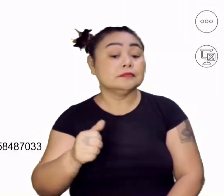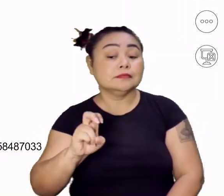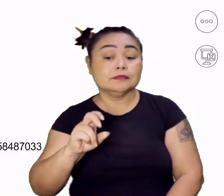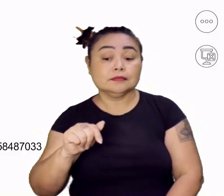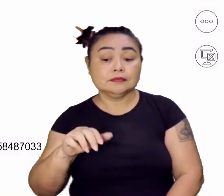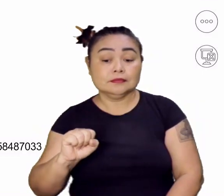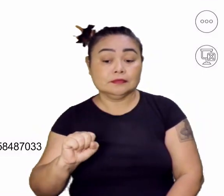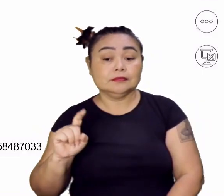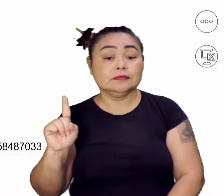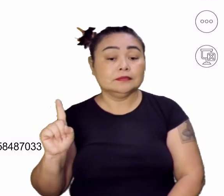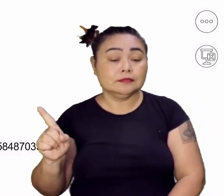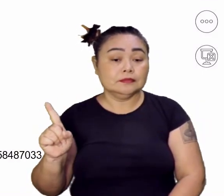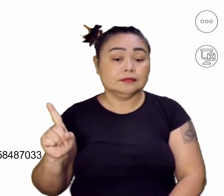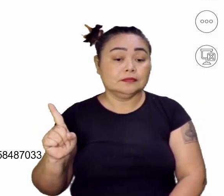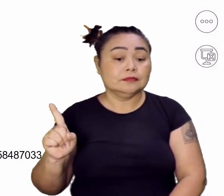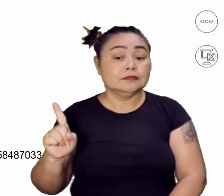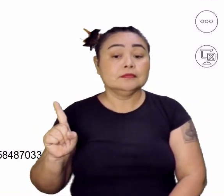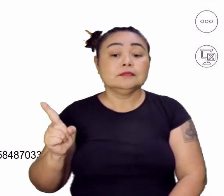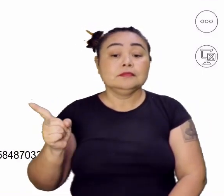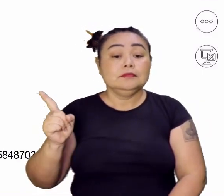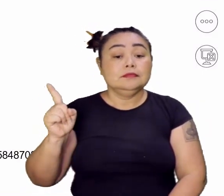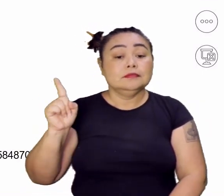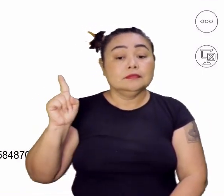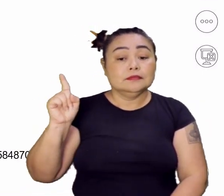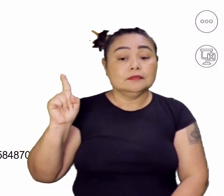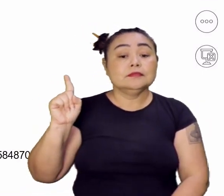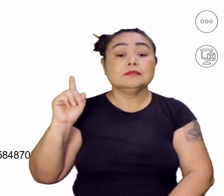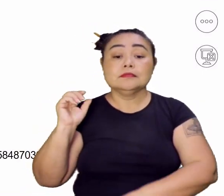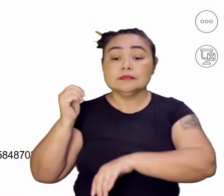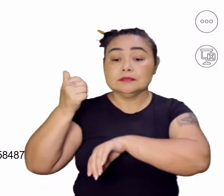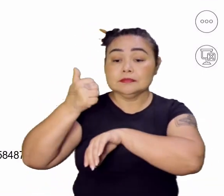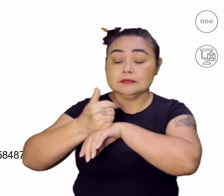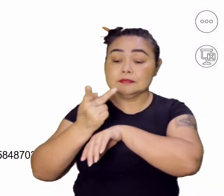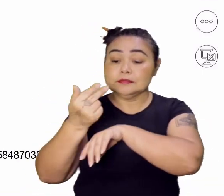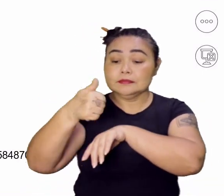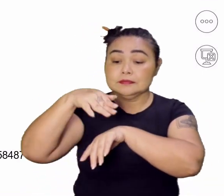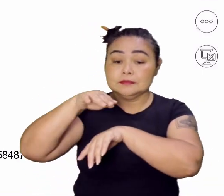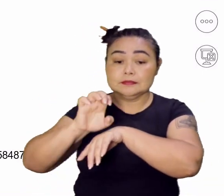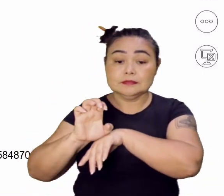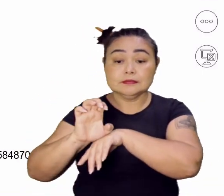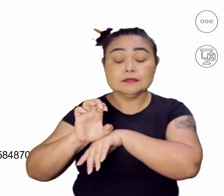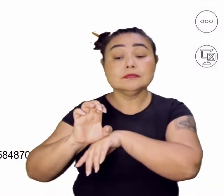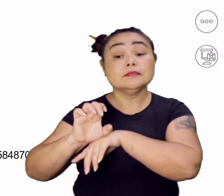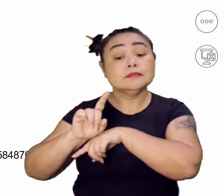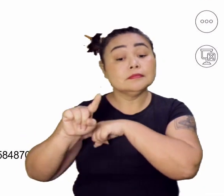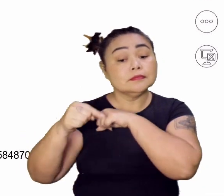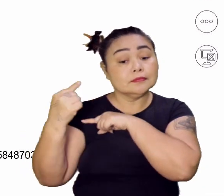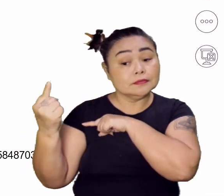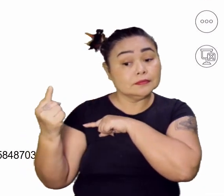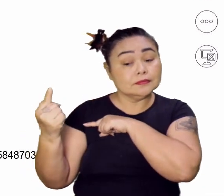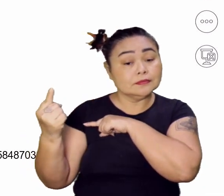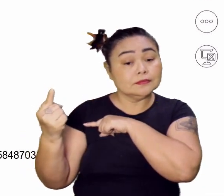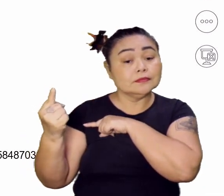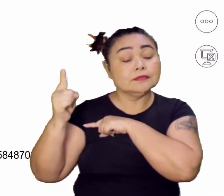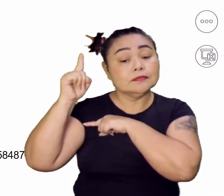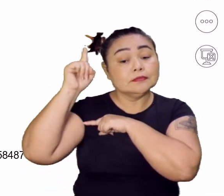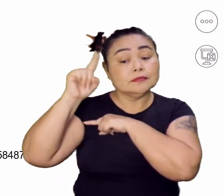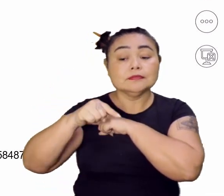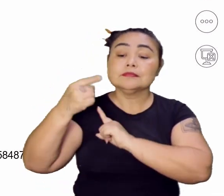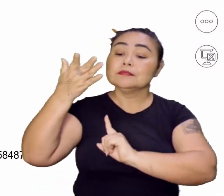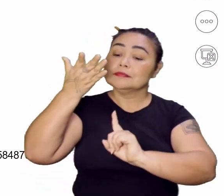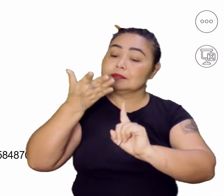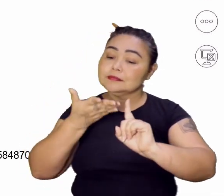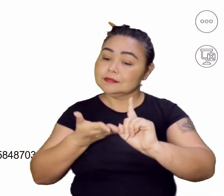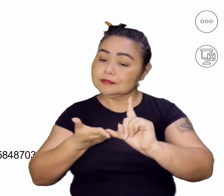1578. Dom Sebastião, então, é substituído por Dom Henrique. Dom Henrique é aclamado.